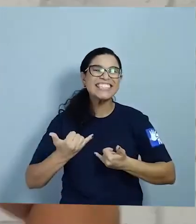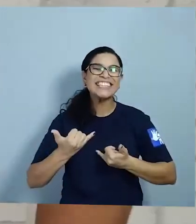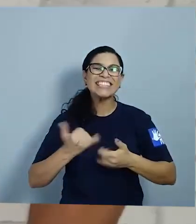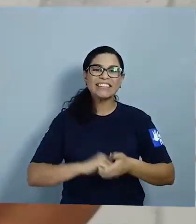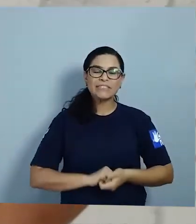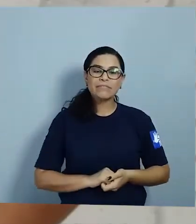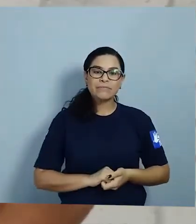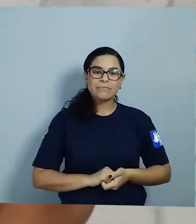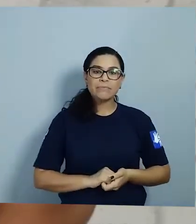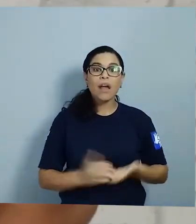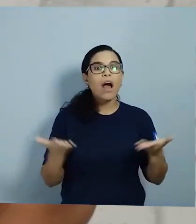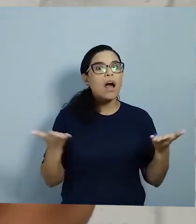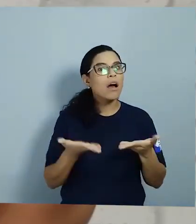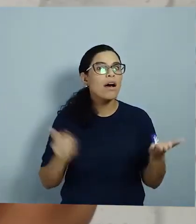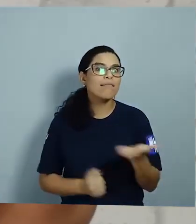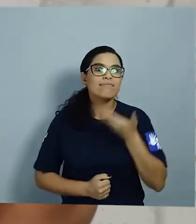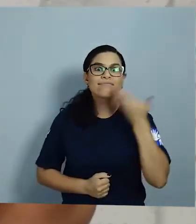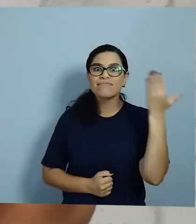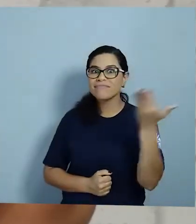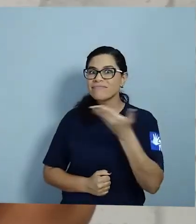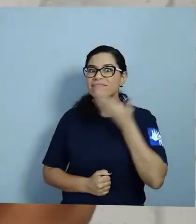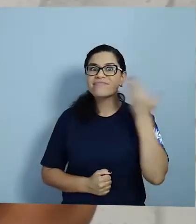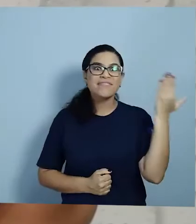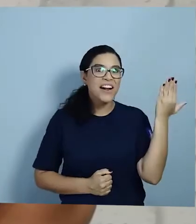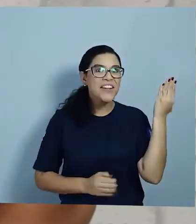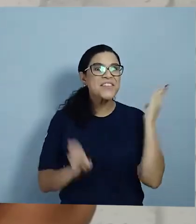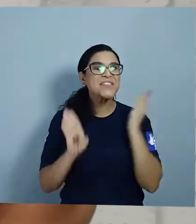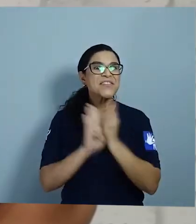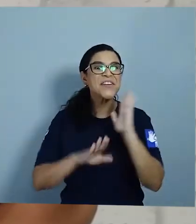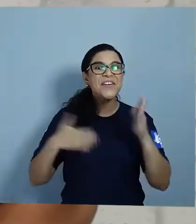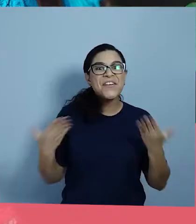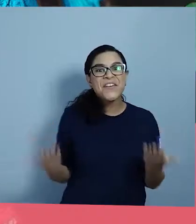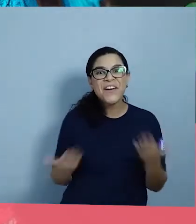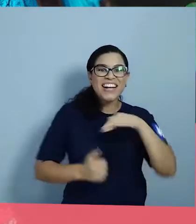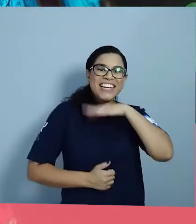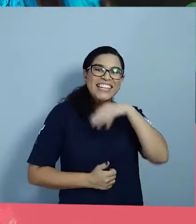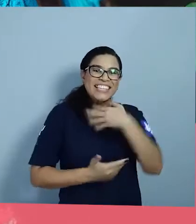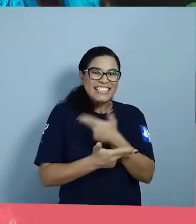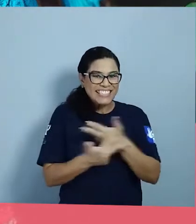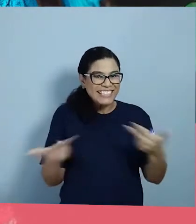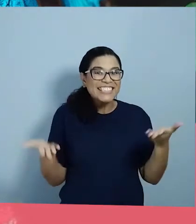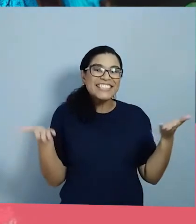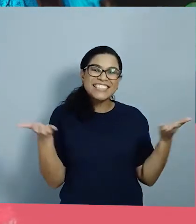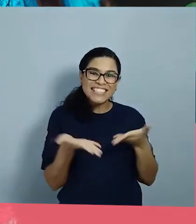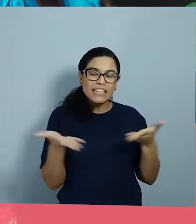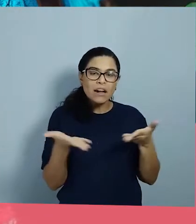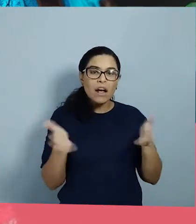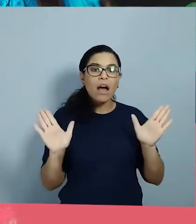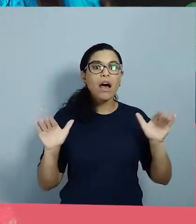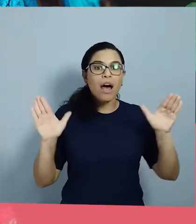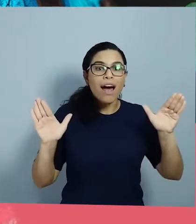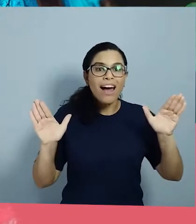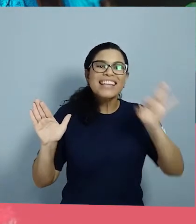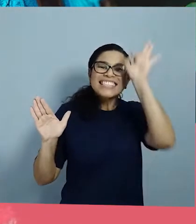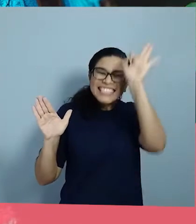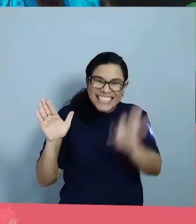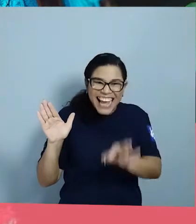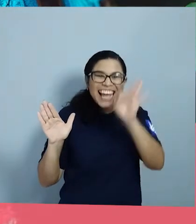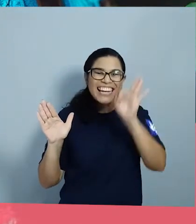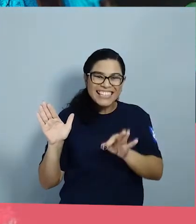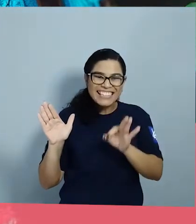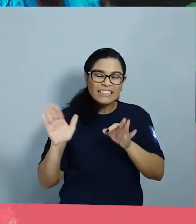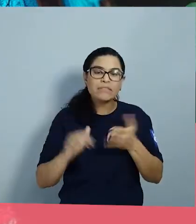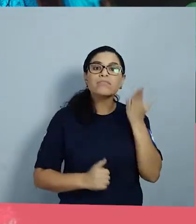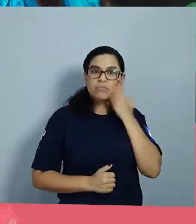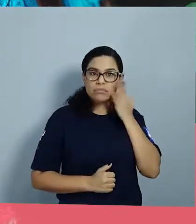Agora ficou muito fácil descobrir os bichinhos de hoje Não é mesmo? Quem disse bichinhos que vou? Acertou!